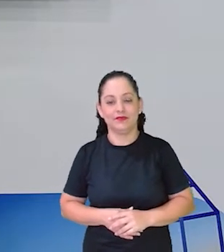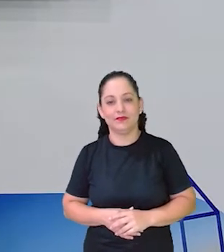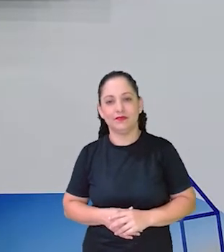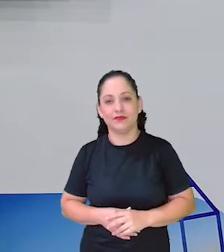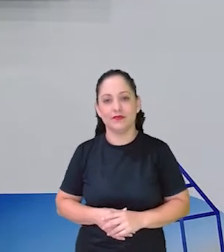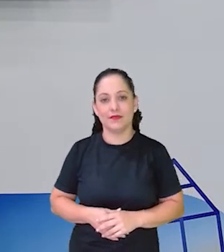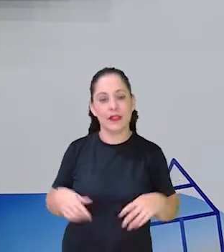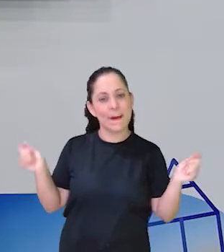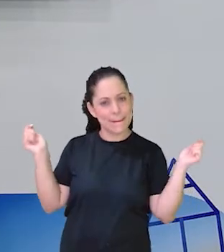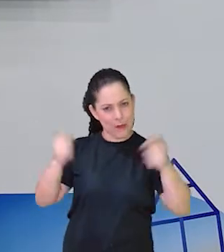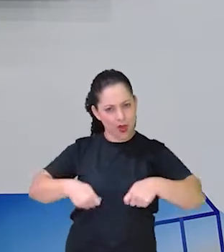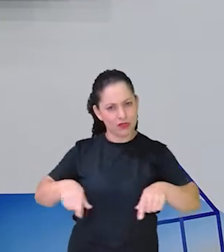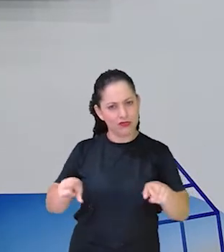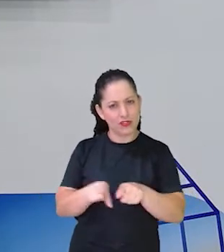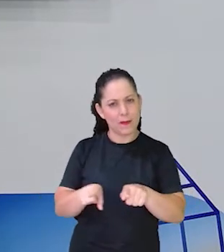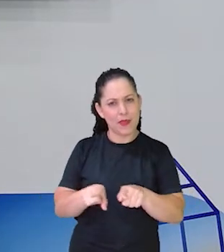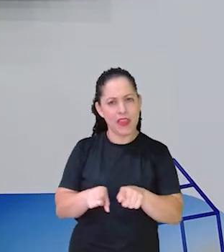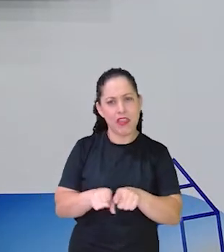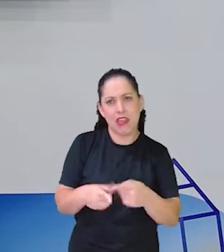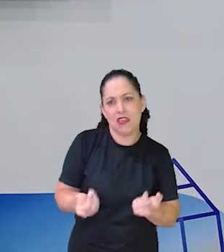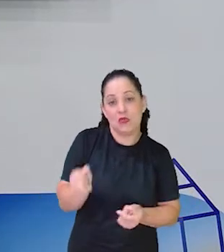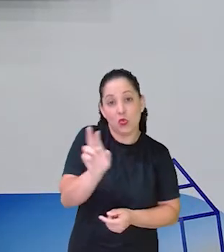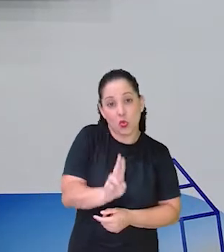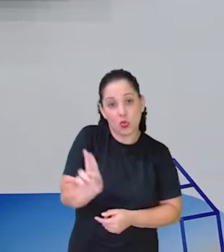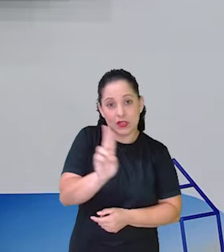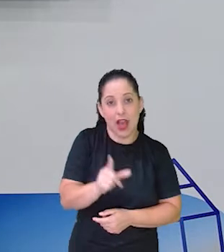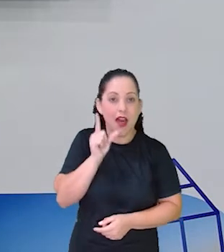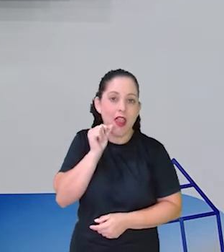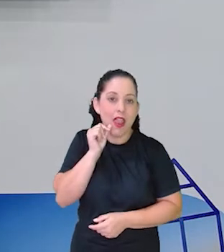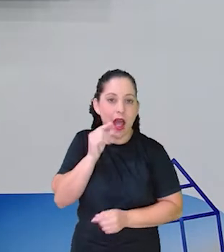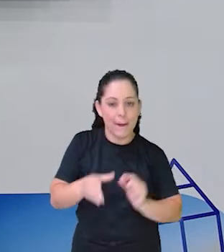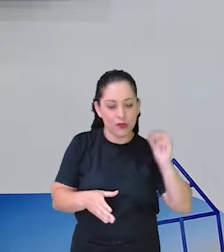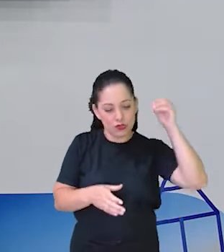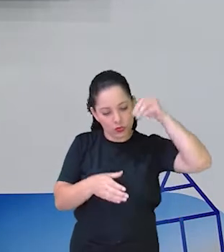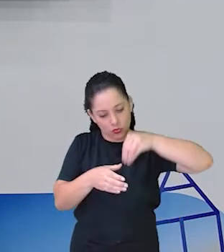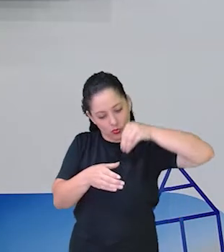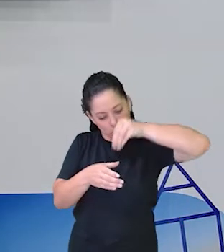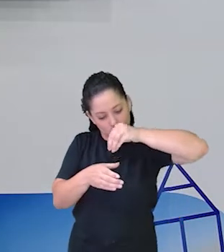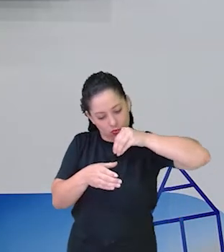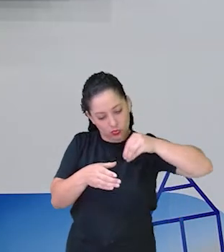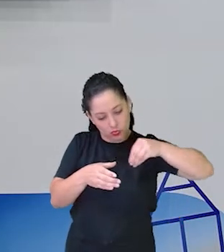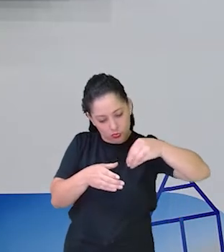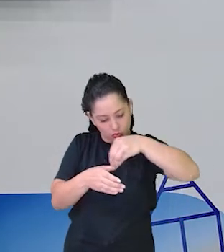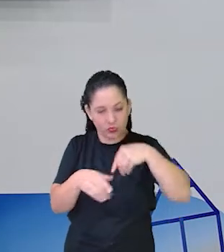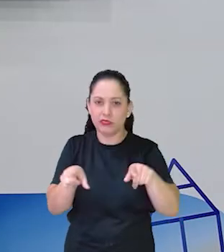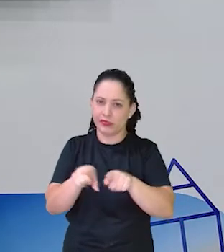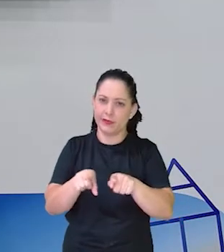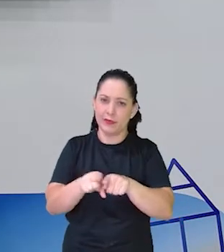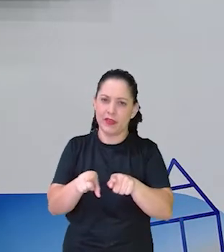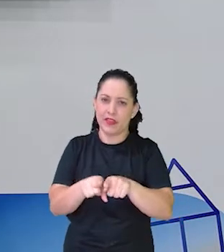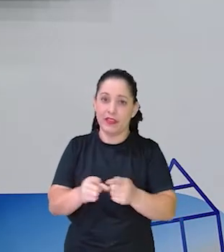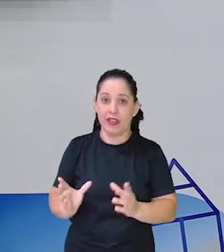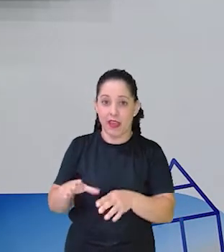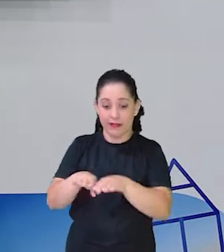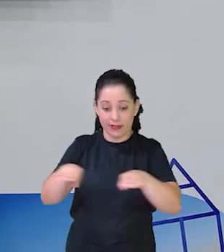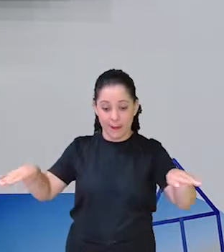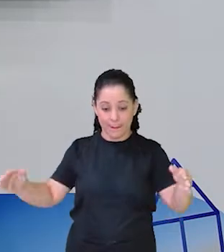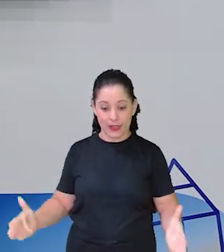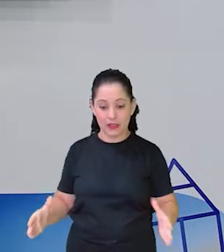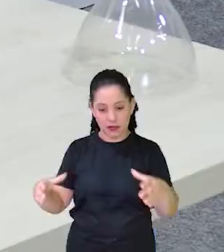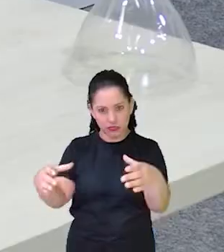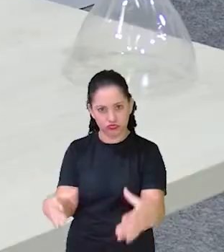Pode fazer até De repente Um porta lápis Né? Fazer algum Porta treco aí Colocar na sua Mesa de